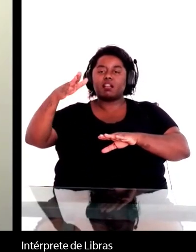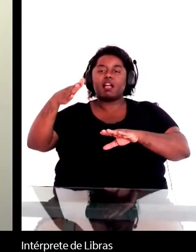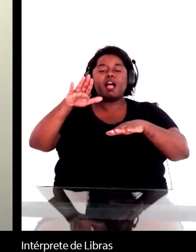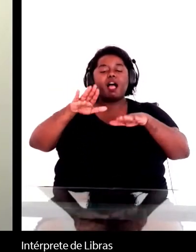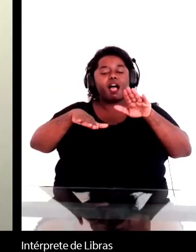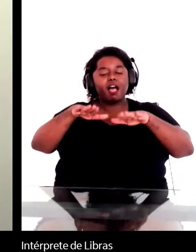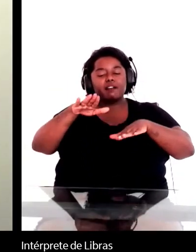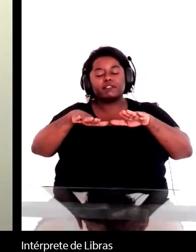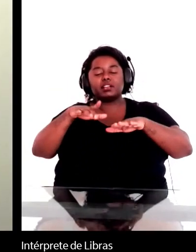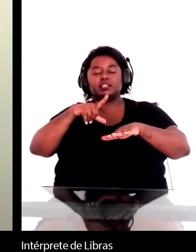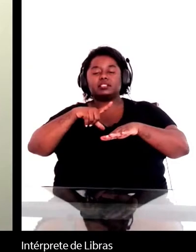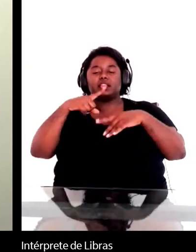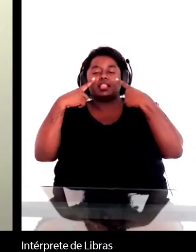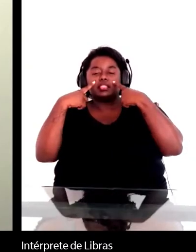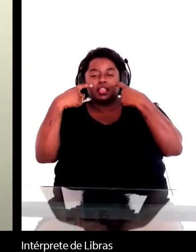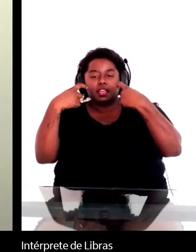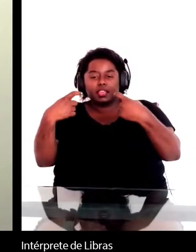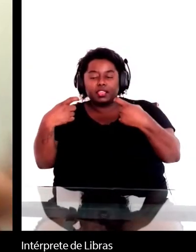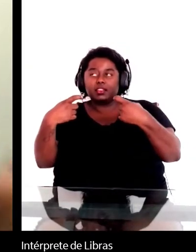questões